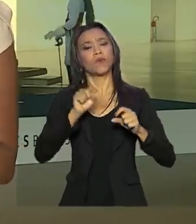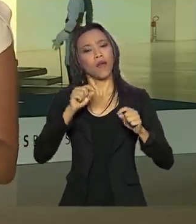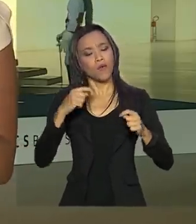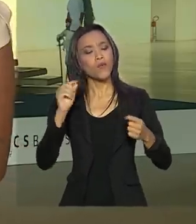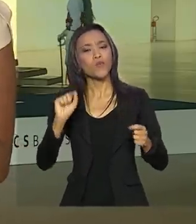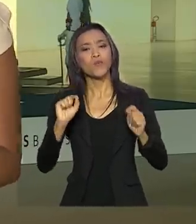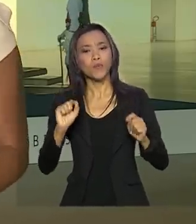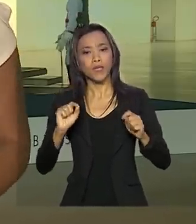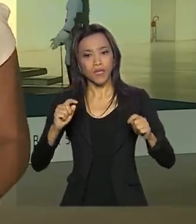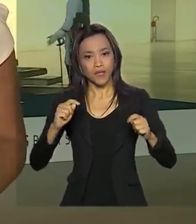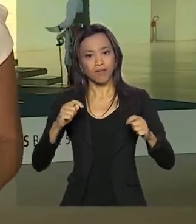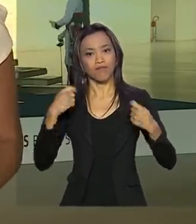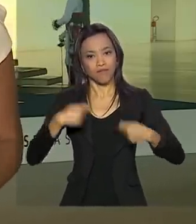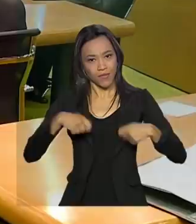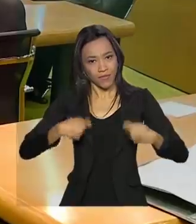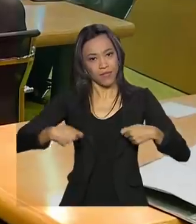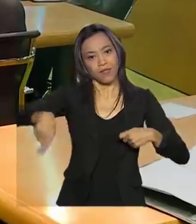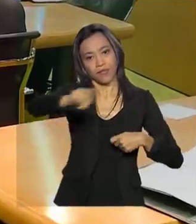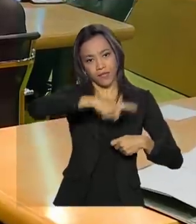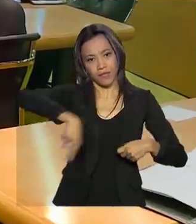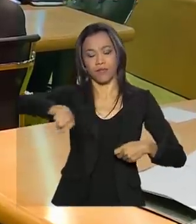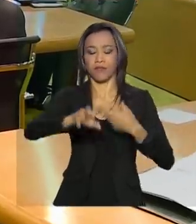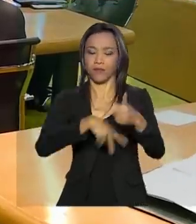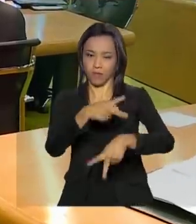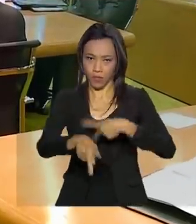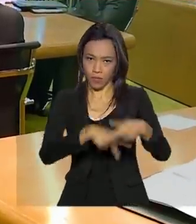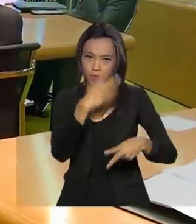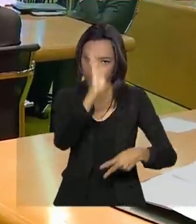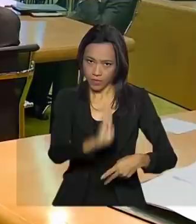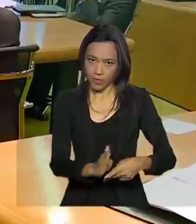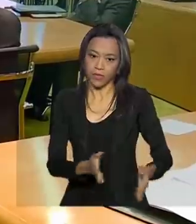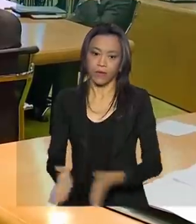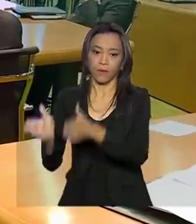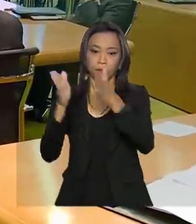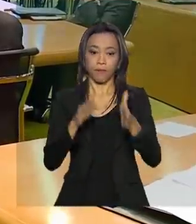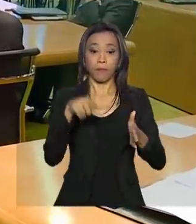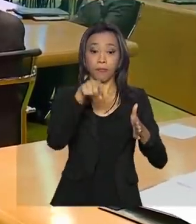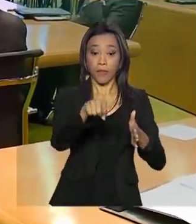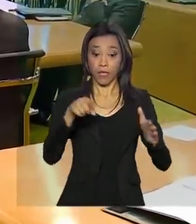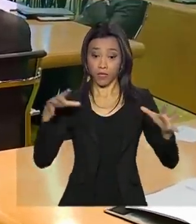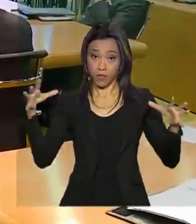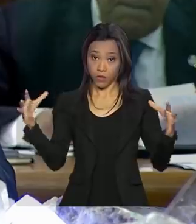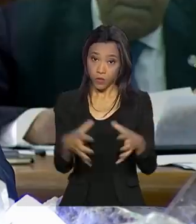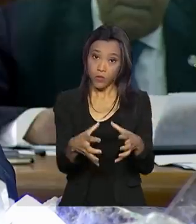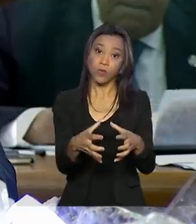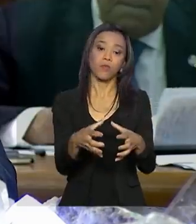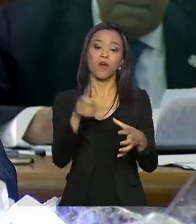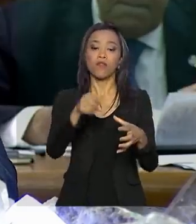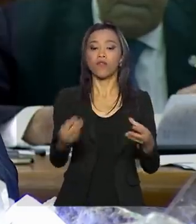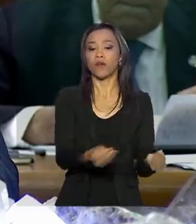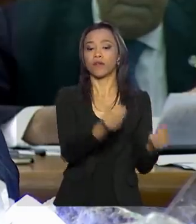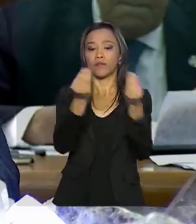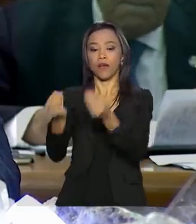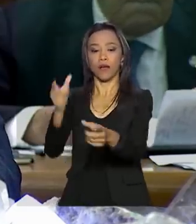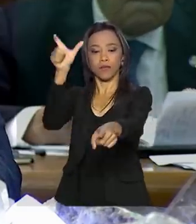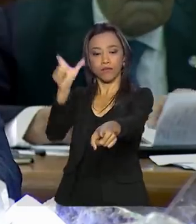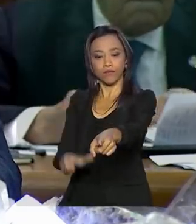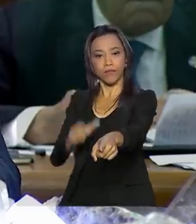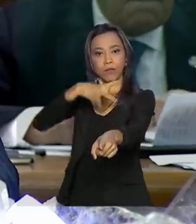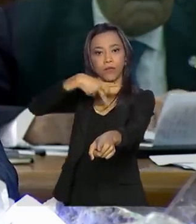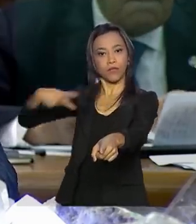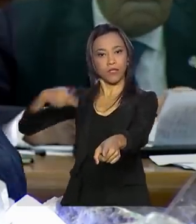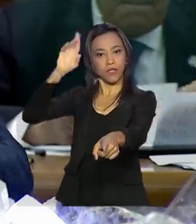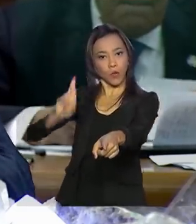necessidades da população. Durante a cúpula, a presidência do bloco foi repassada a Vladimir Putin, presidente